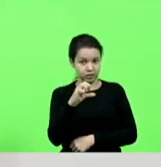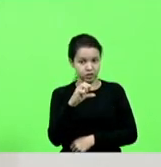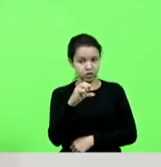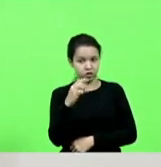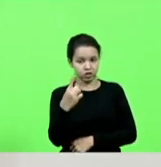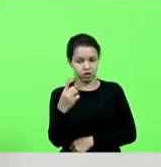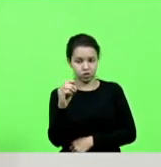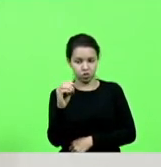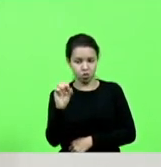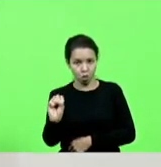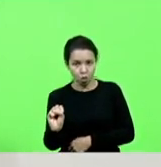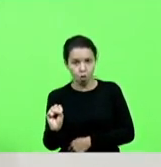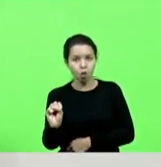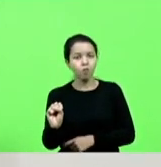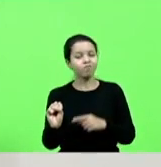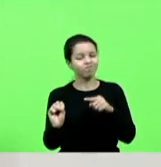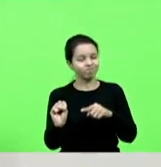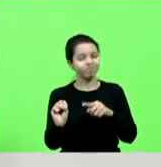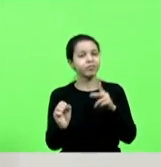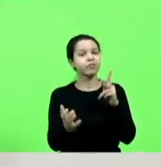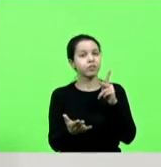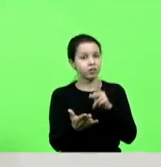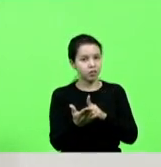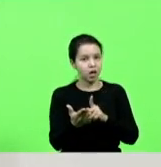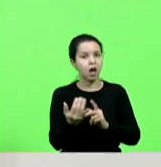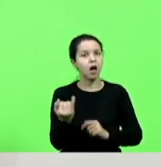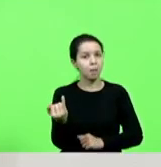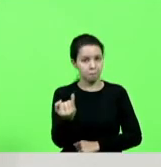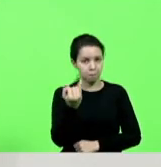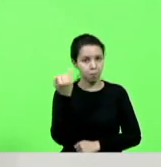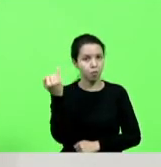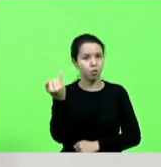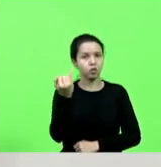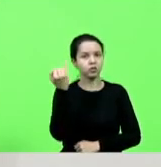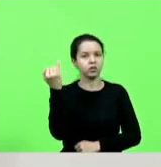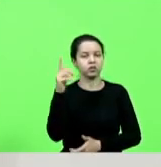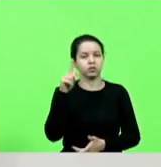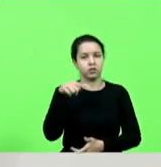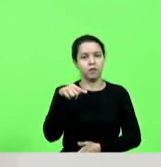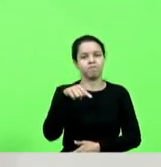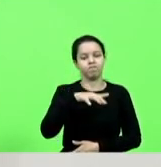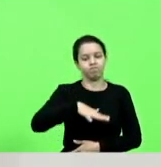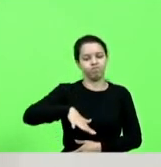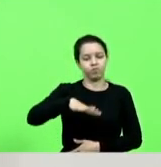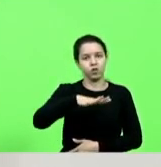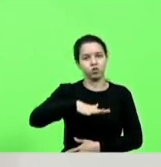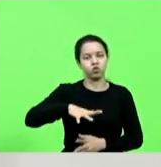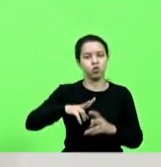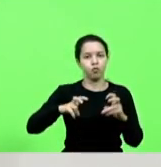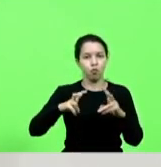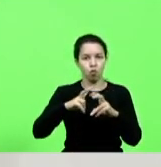realmente de muita importância para a grande Florianópolis